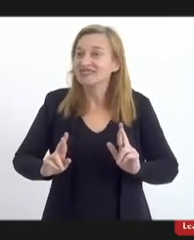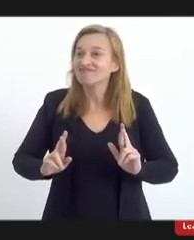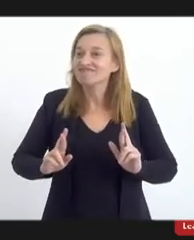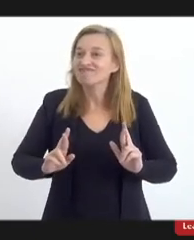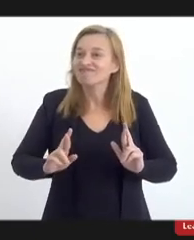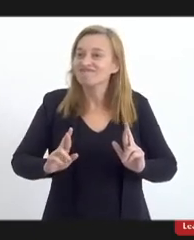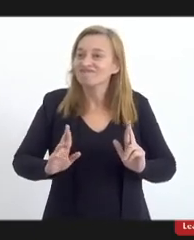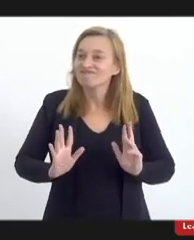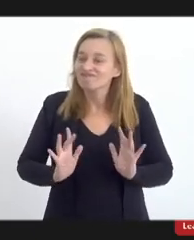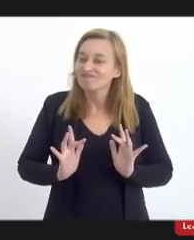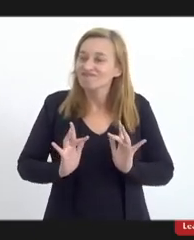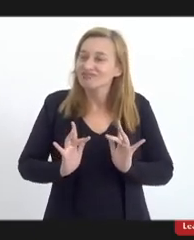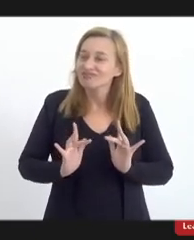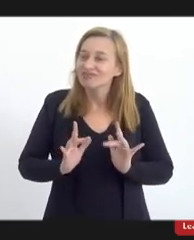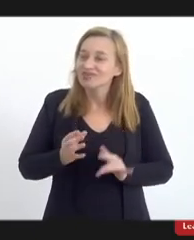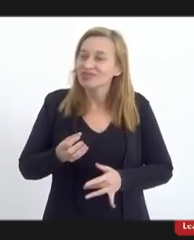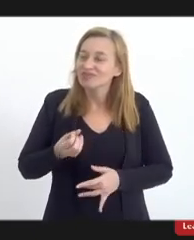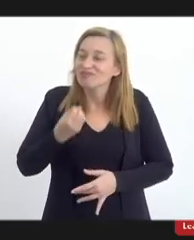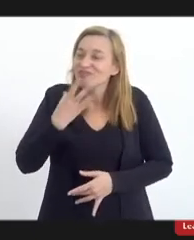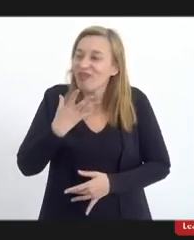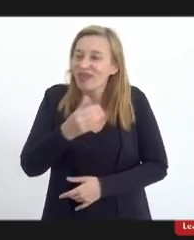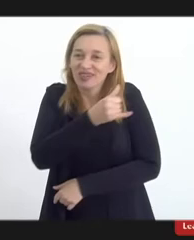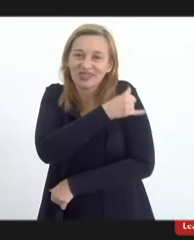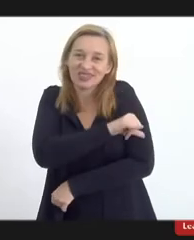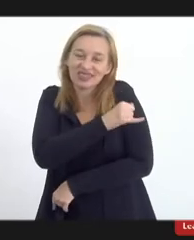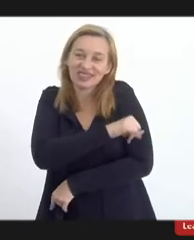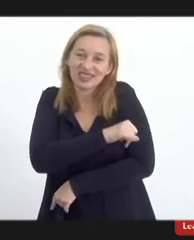afetiva com o Rio de Janeiro obviamente